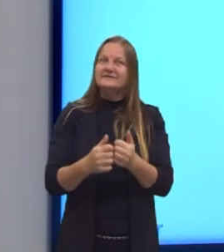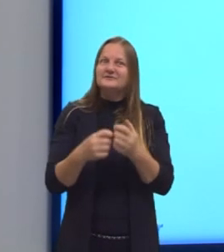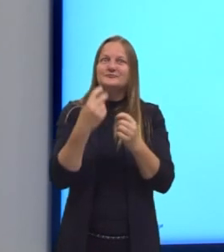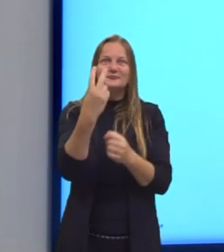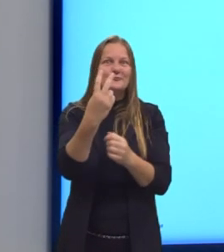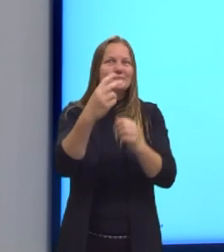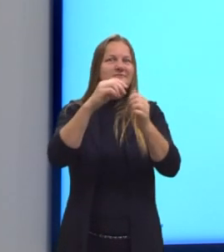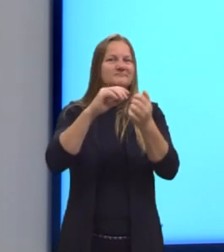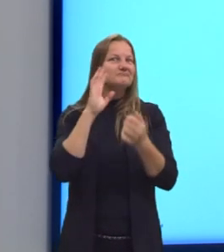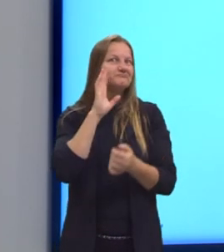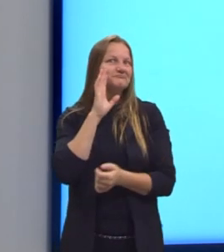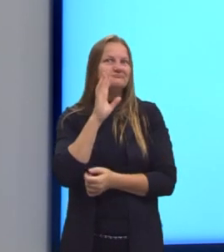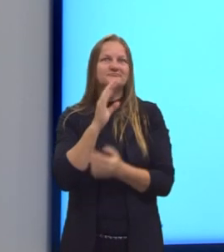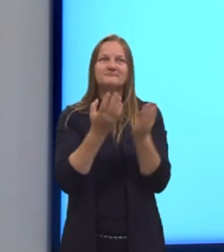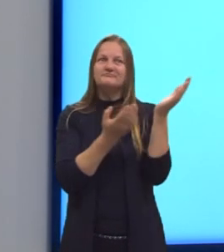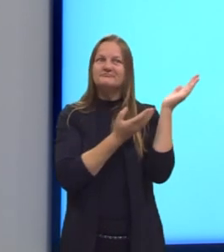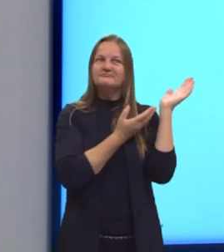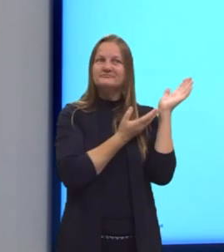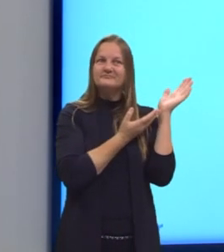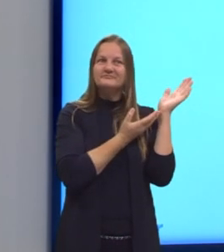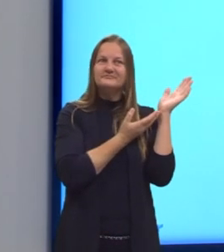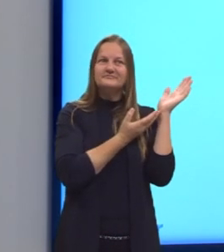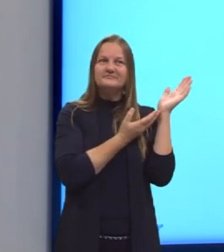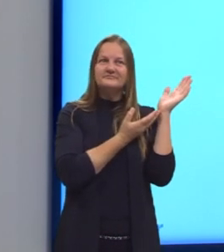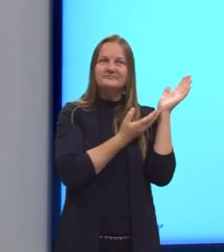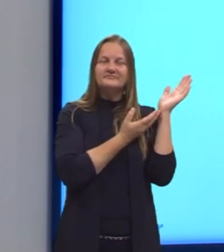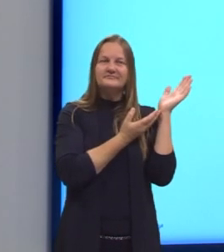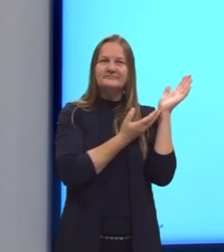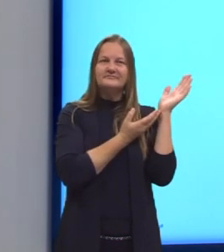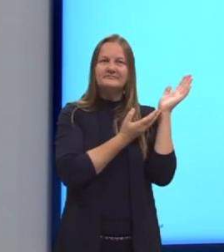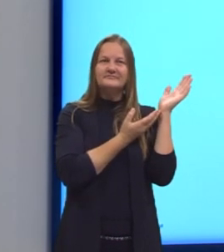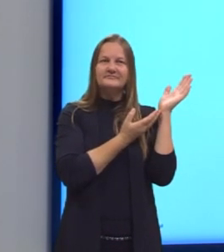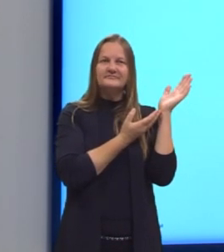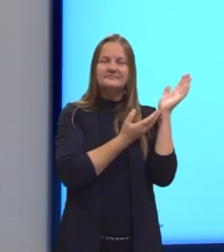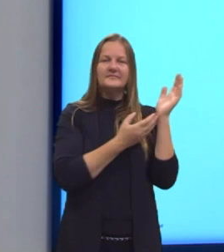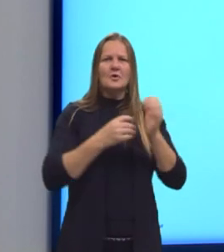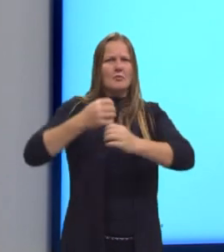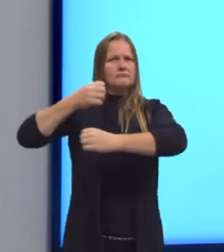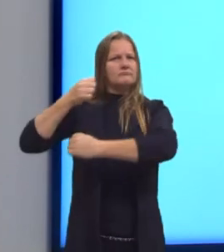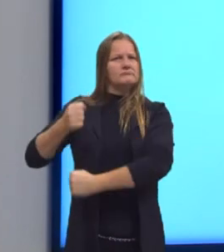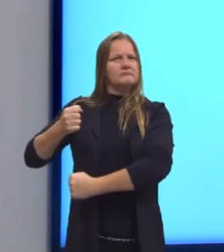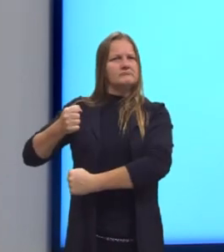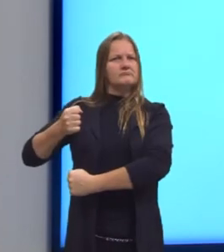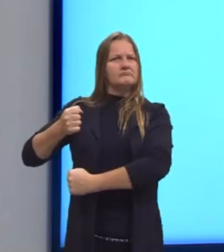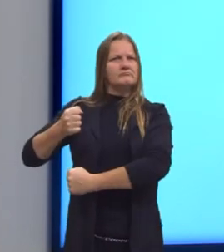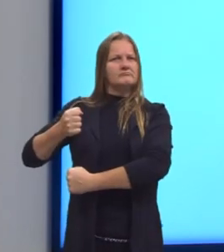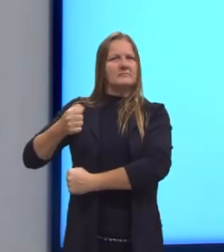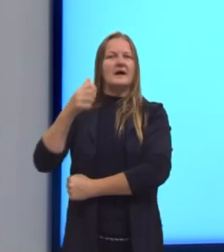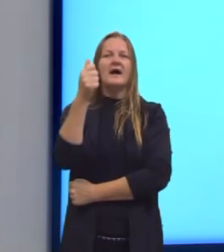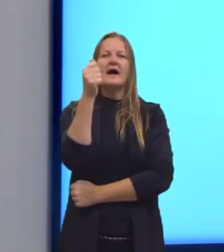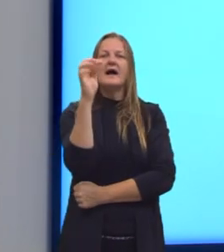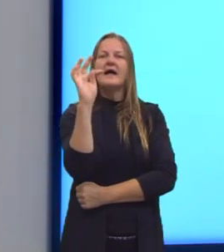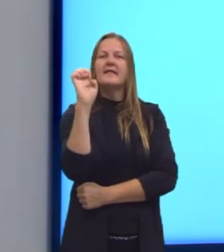esculturas. Aqui ao lado, nós temos, então, a Atena Partenos. Ela tinha cerca de 12